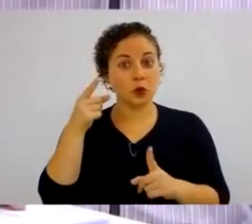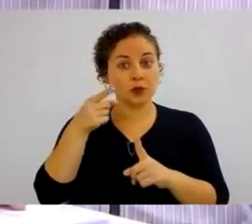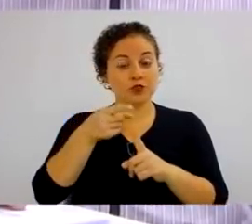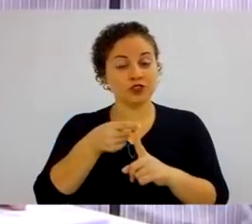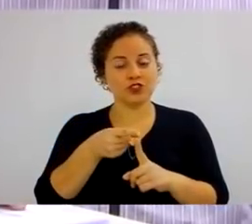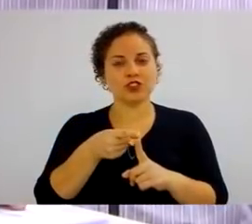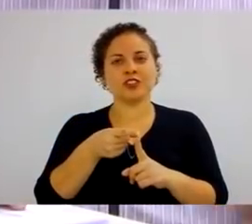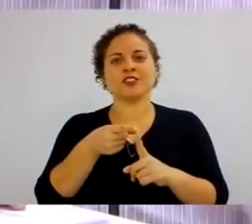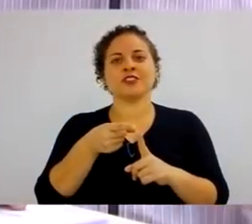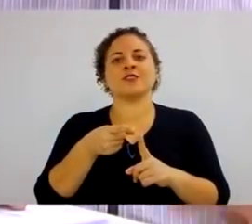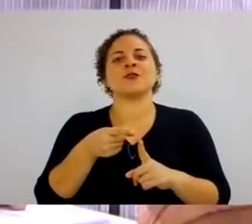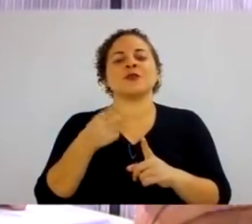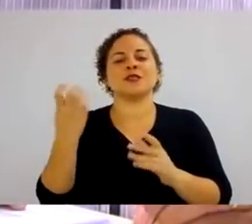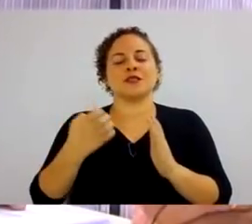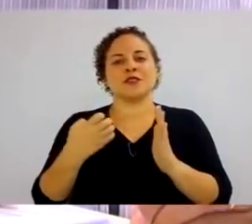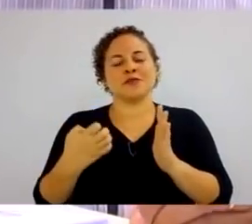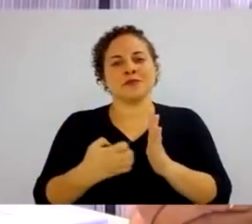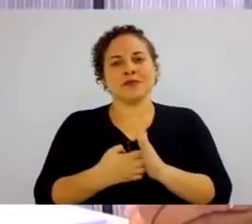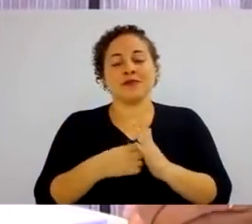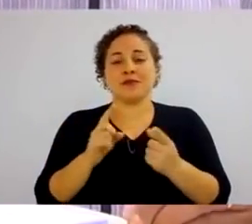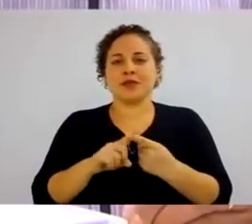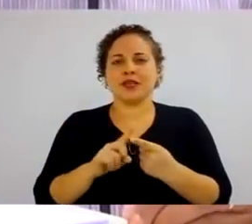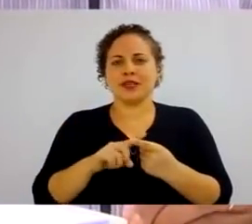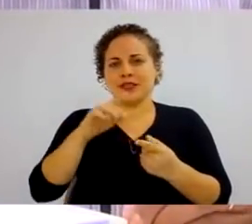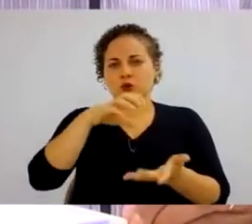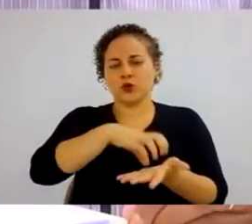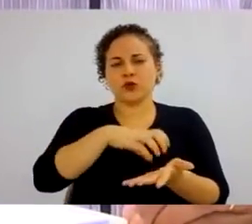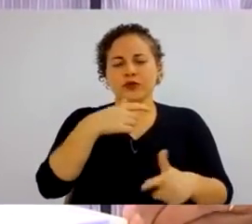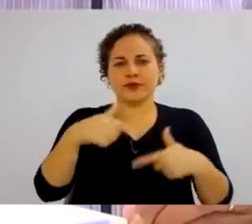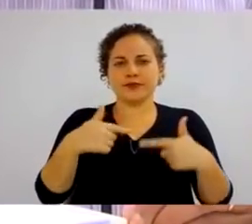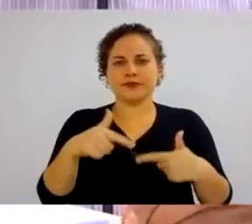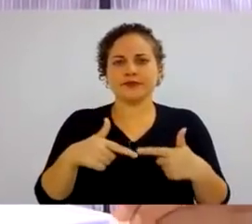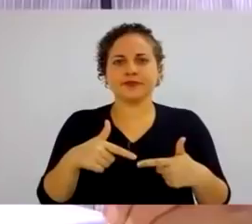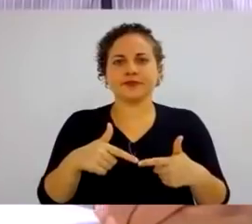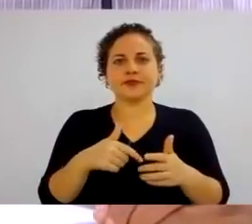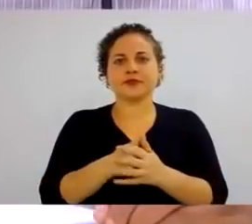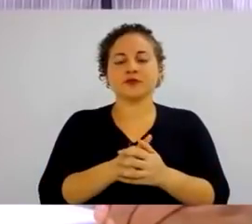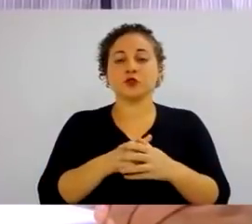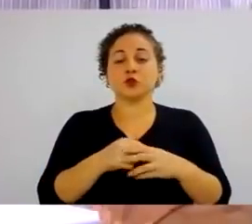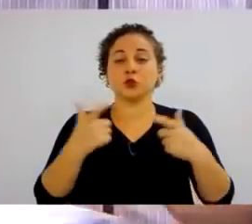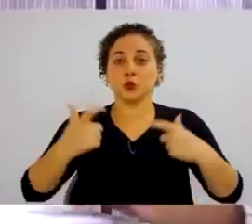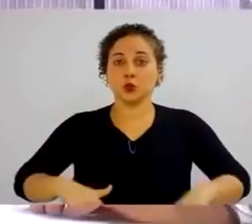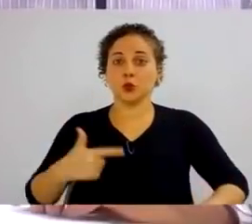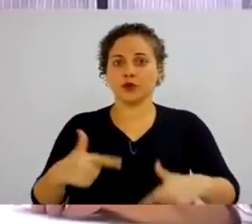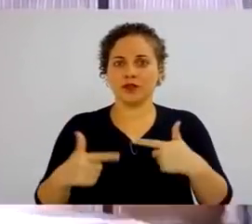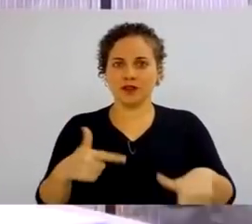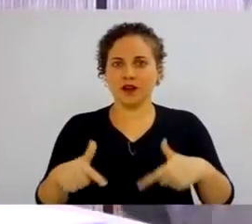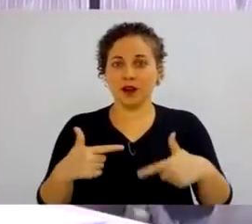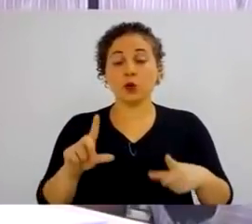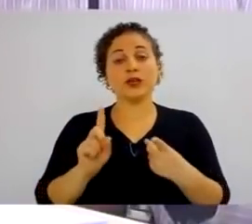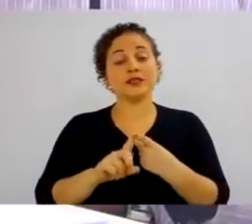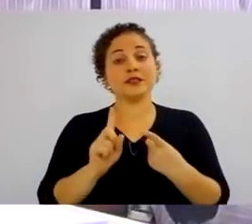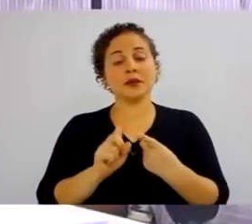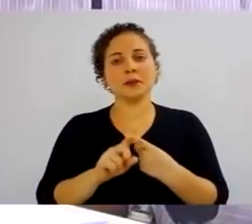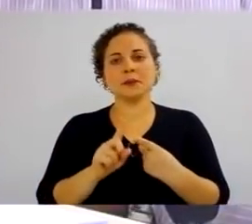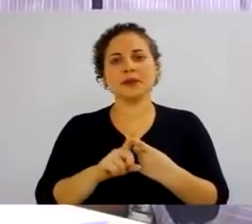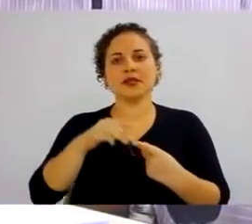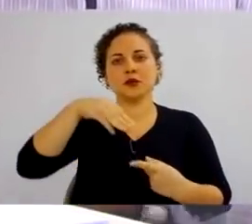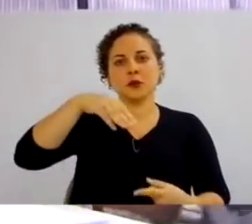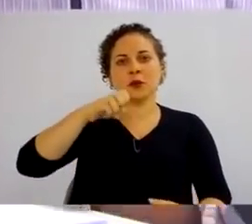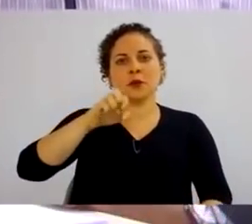e do colaborador, tanto no cargo quanto no mercado, na pessoa, ou seja, nas